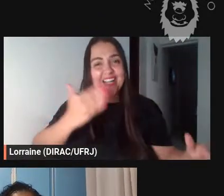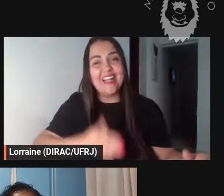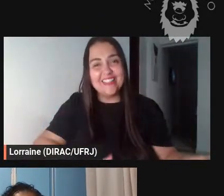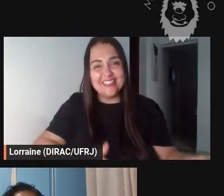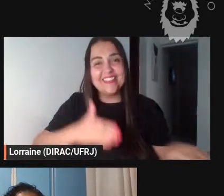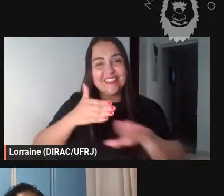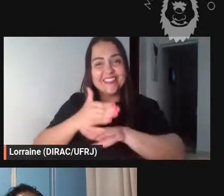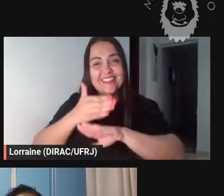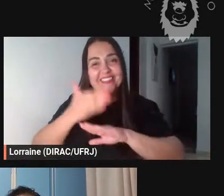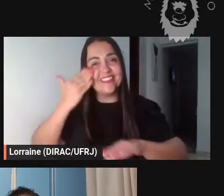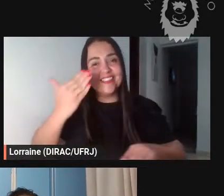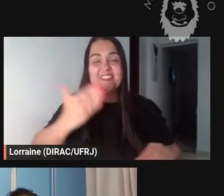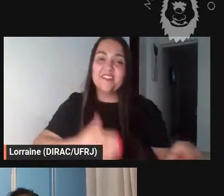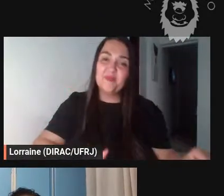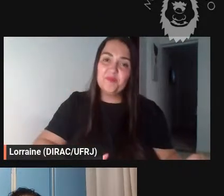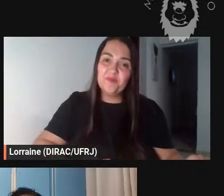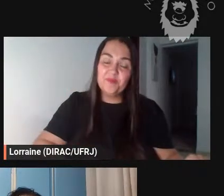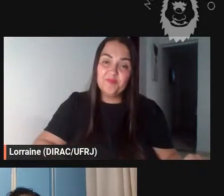participação